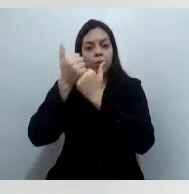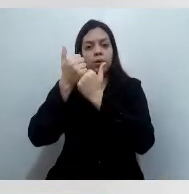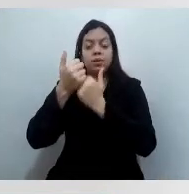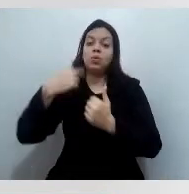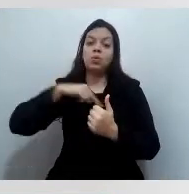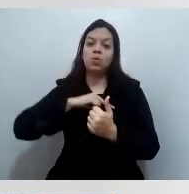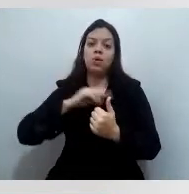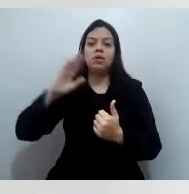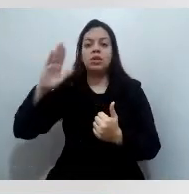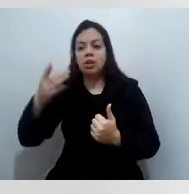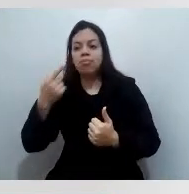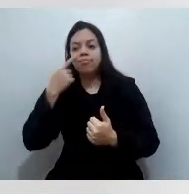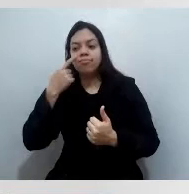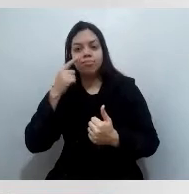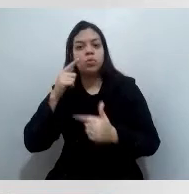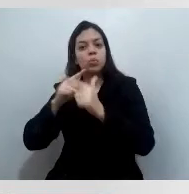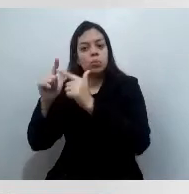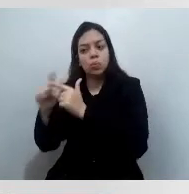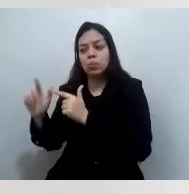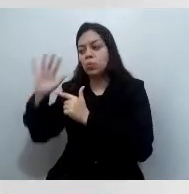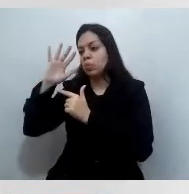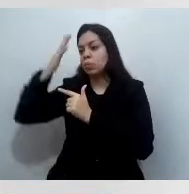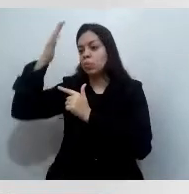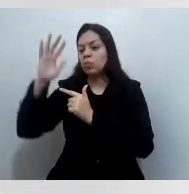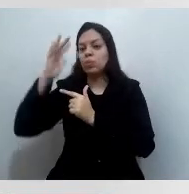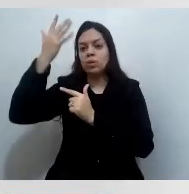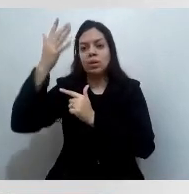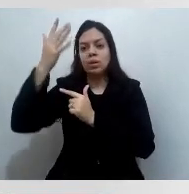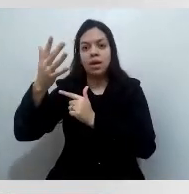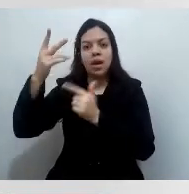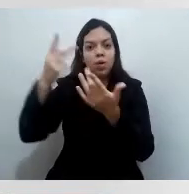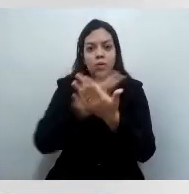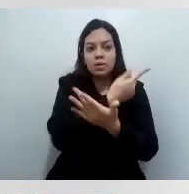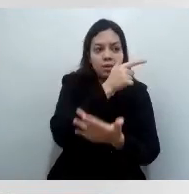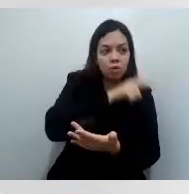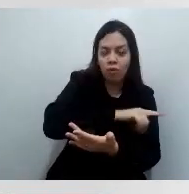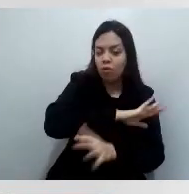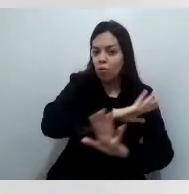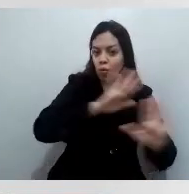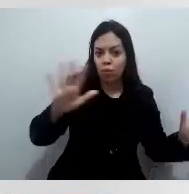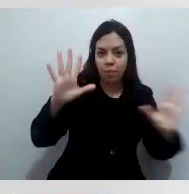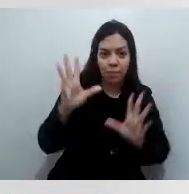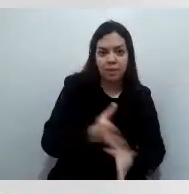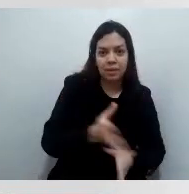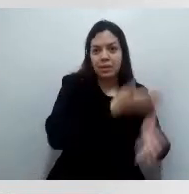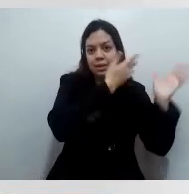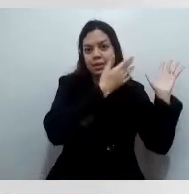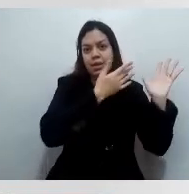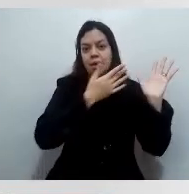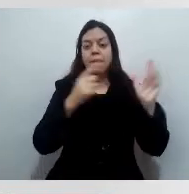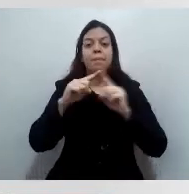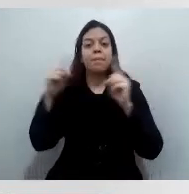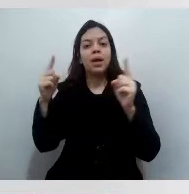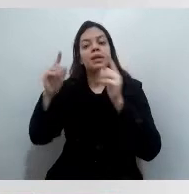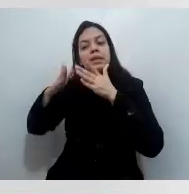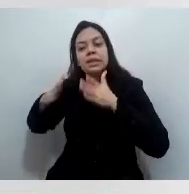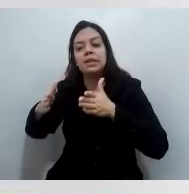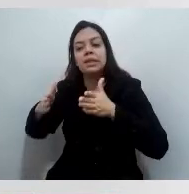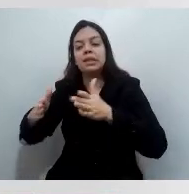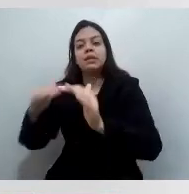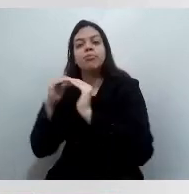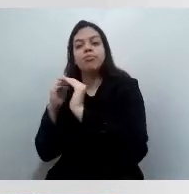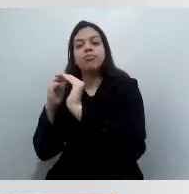essa situação e não mais acontecer. Nós vamos ter que continuar seguindo as orientações